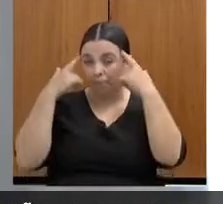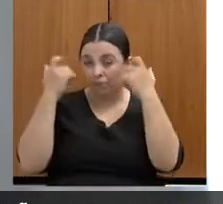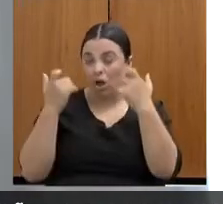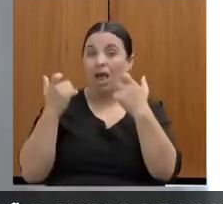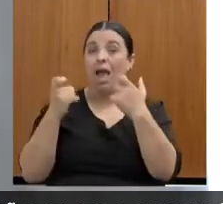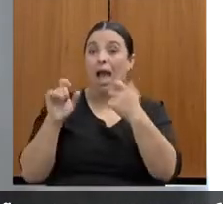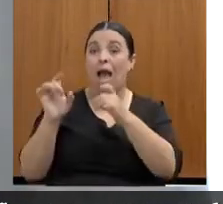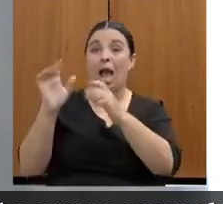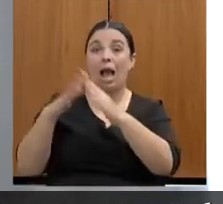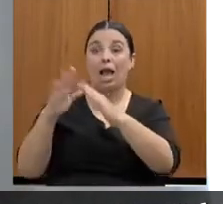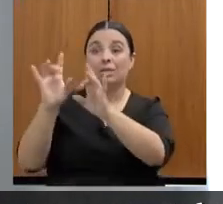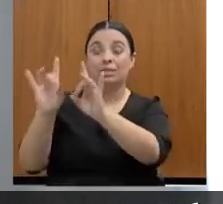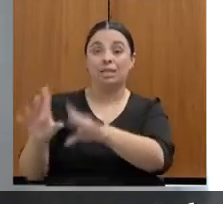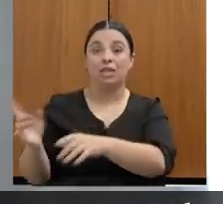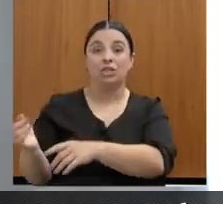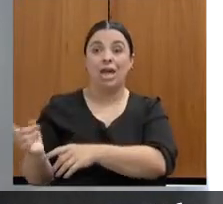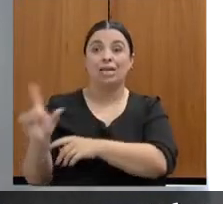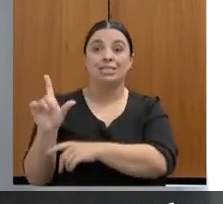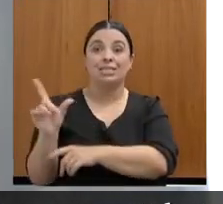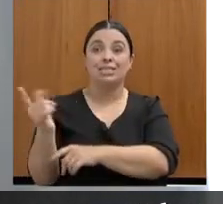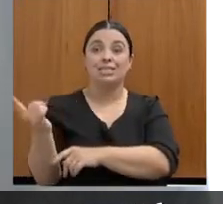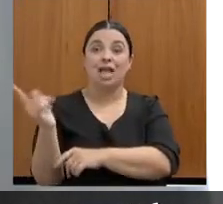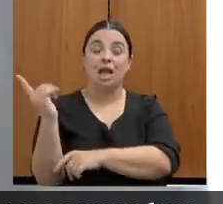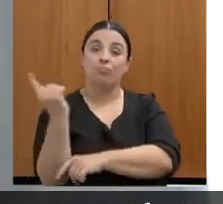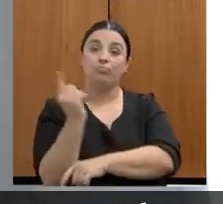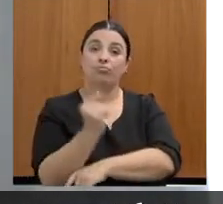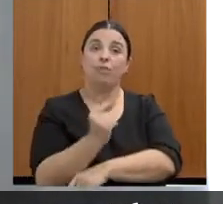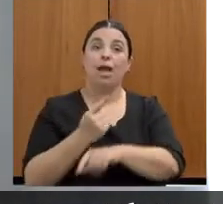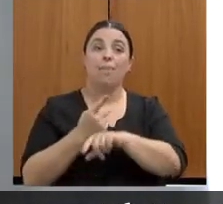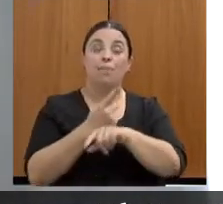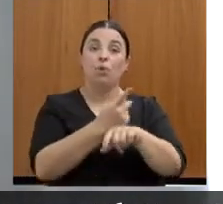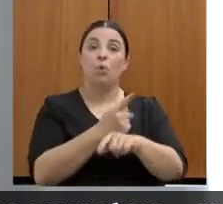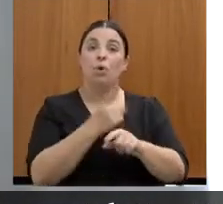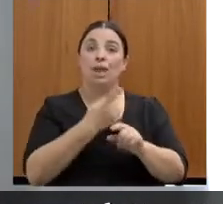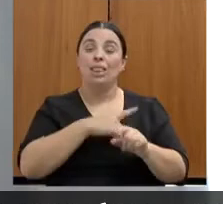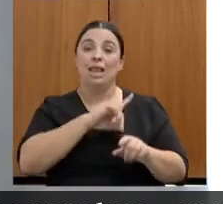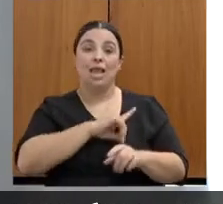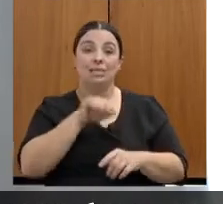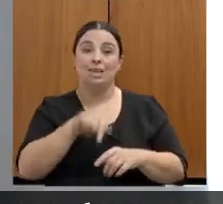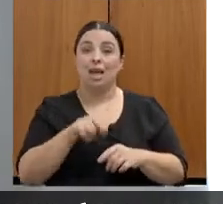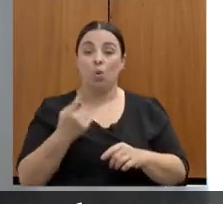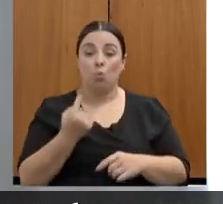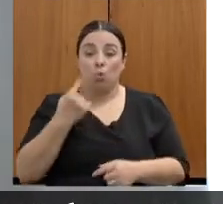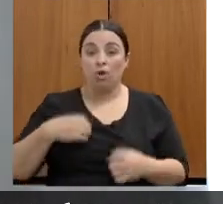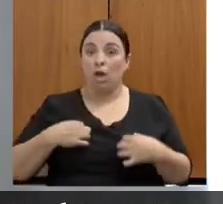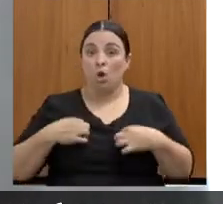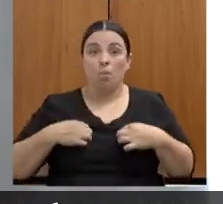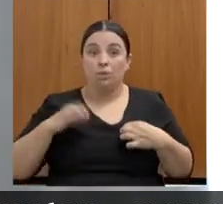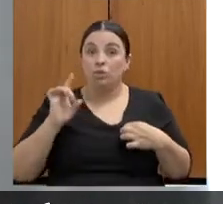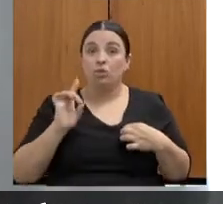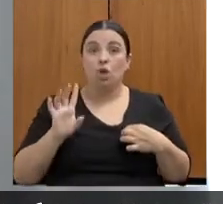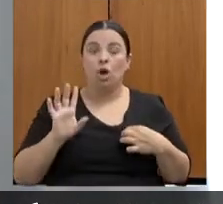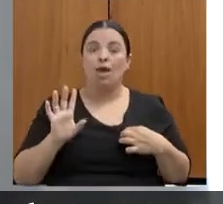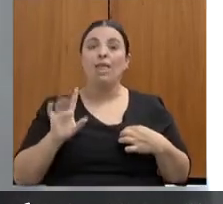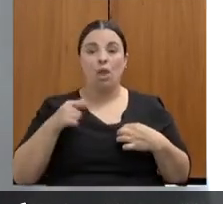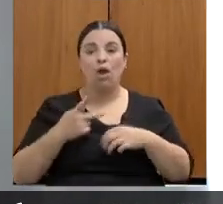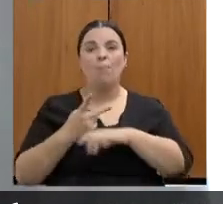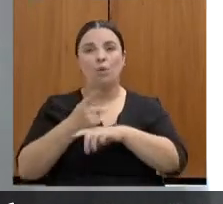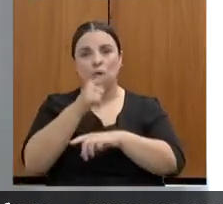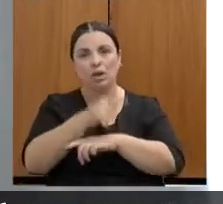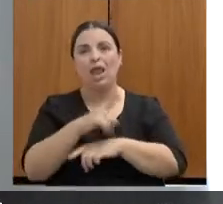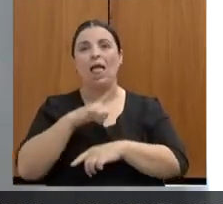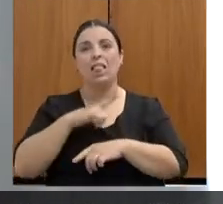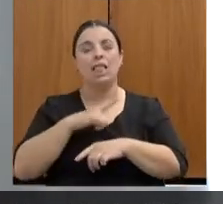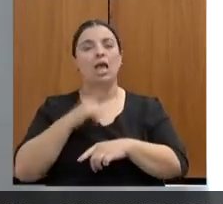que a presença dela e do filho. Então, ela vai ter acesso a essas roupas. Ou a mulher que a gente verifica também através do atendimento